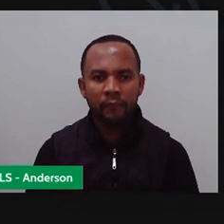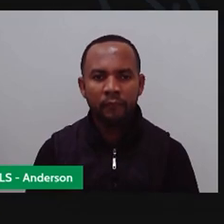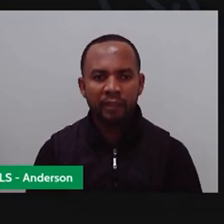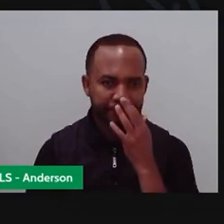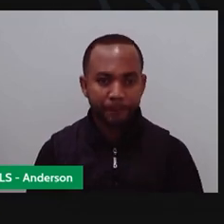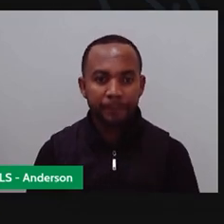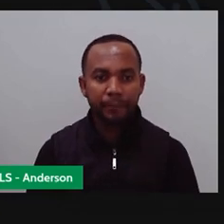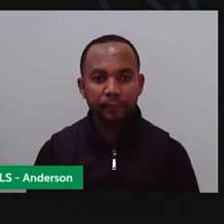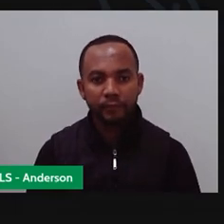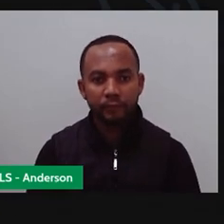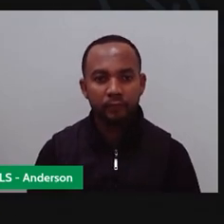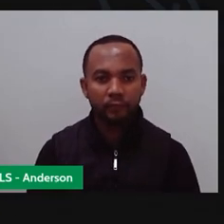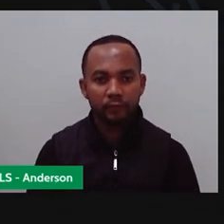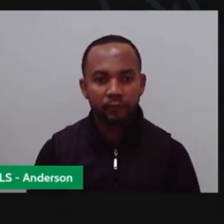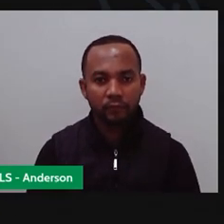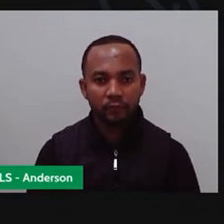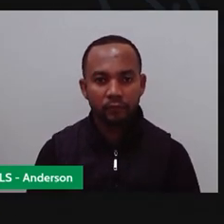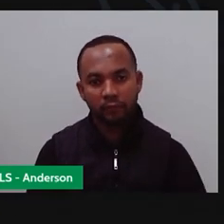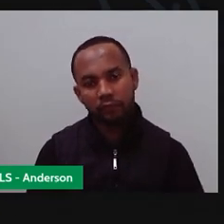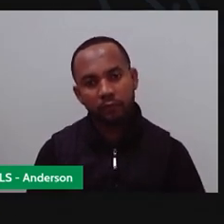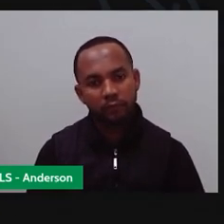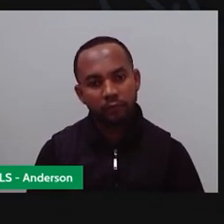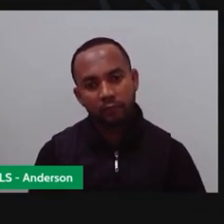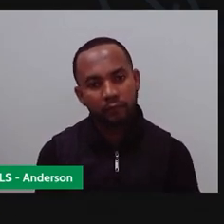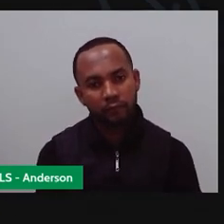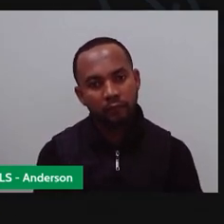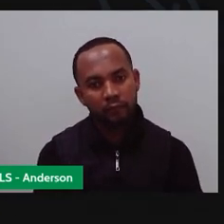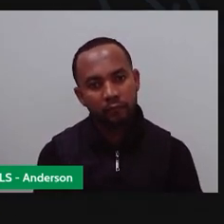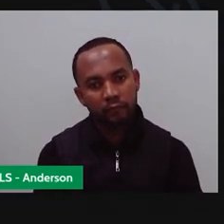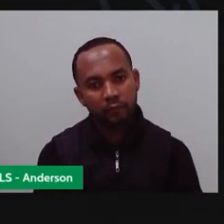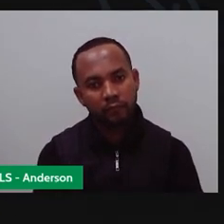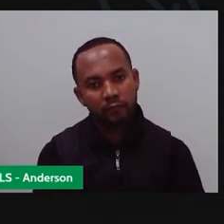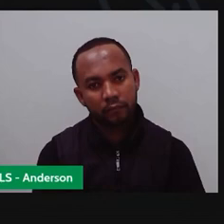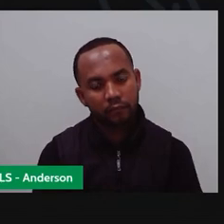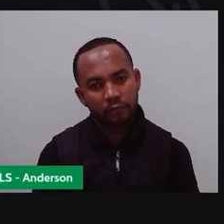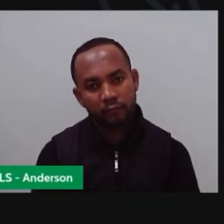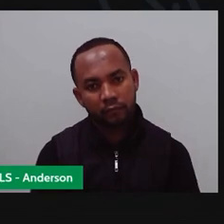Qual a outra cor que eu tenho aqui disponível? Esse vermelho aqui.